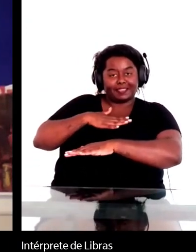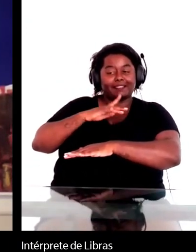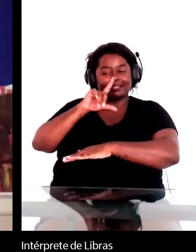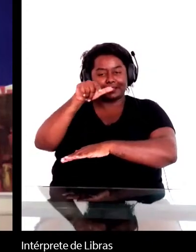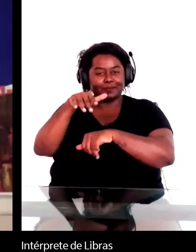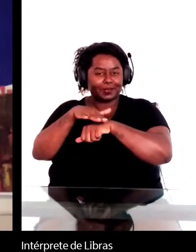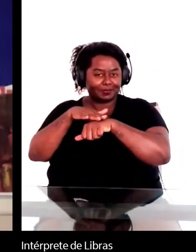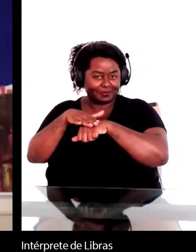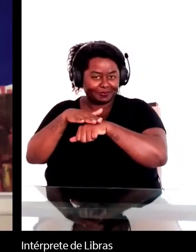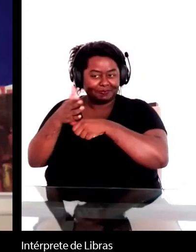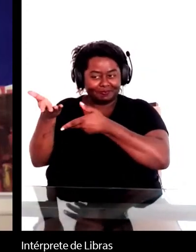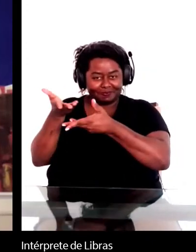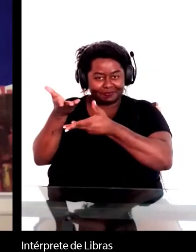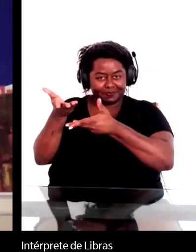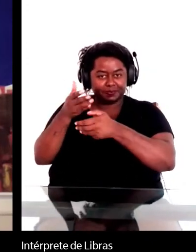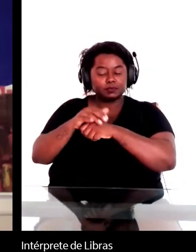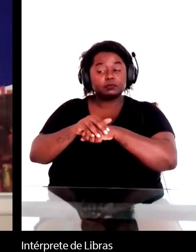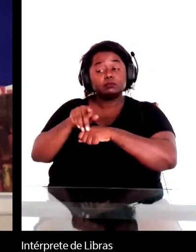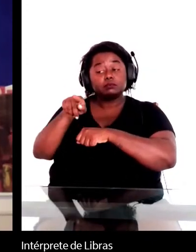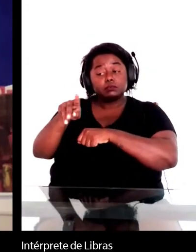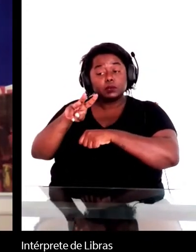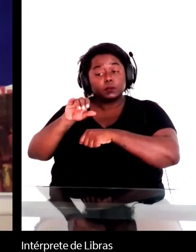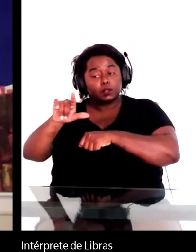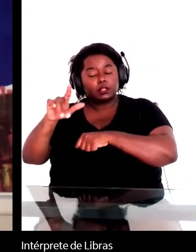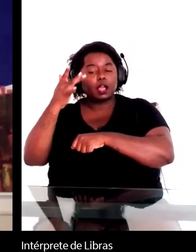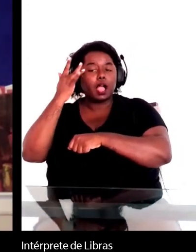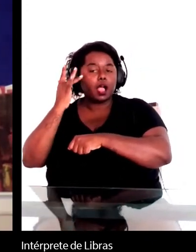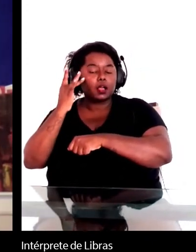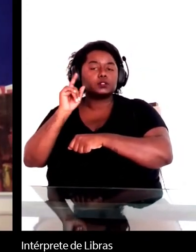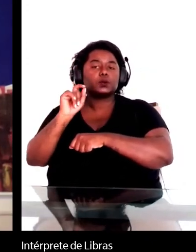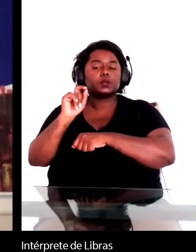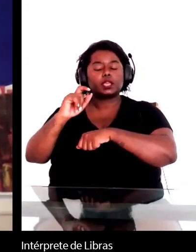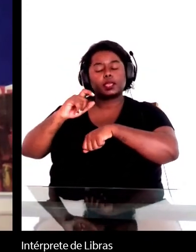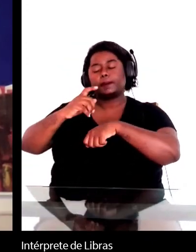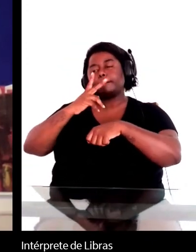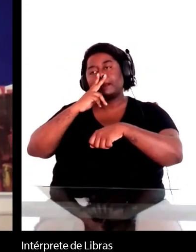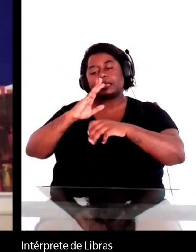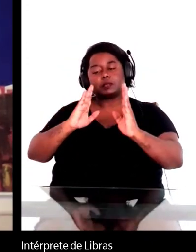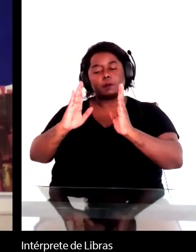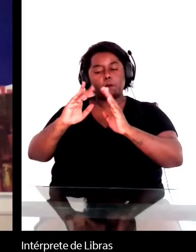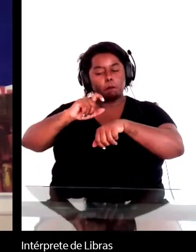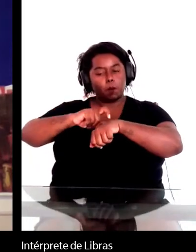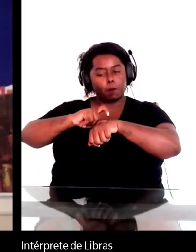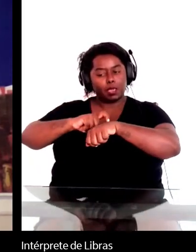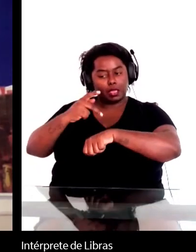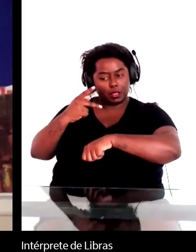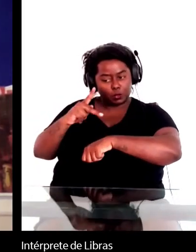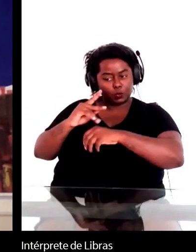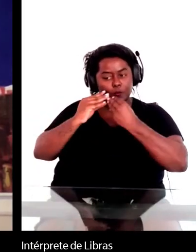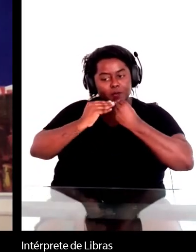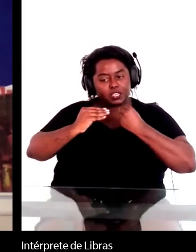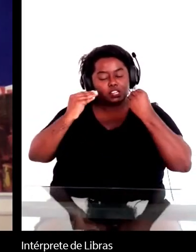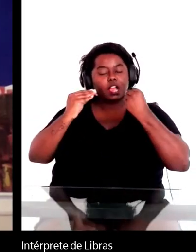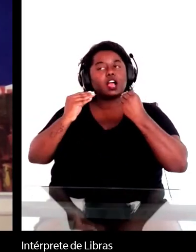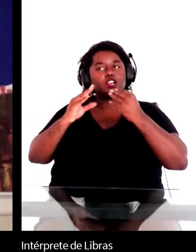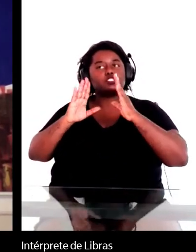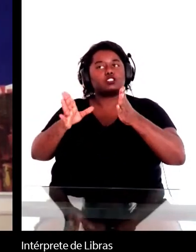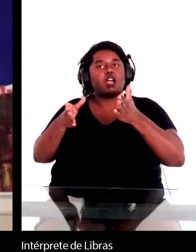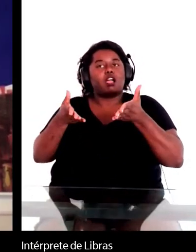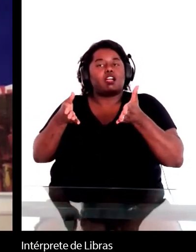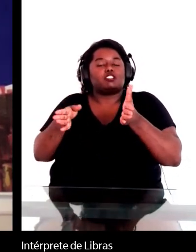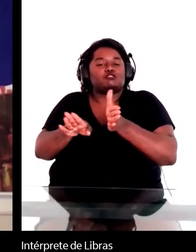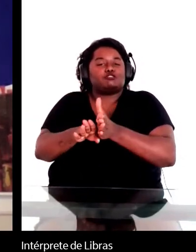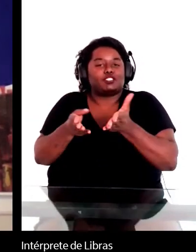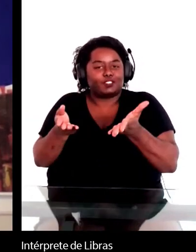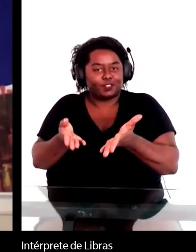Então, o próprio Earl acha que o momento de Machado está chegando e uma das evidências é o grande sucesso